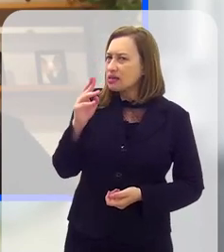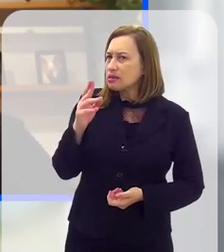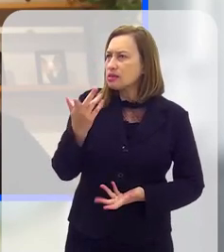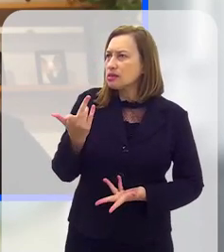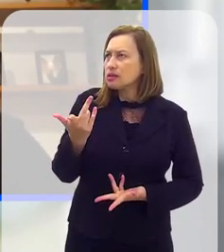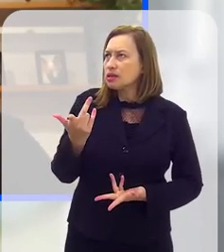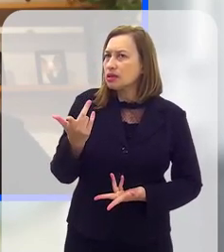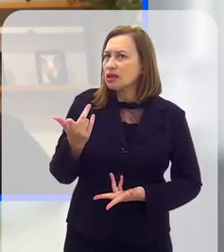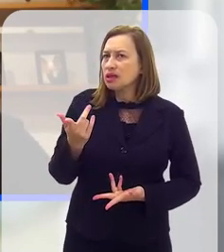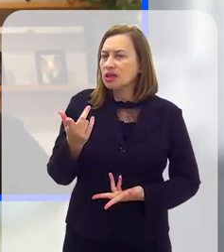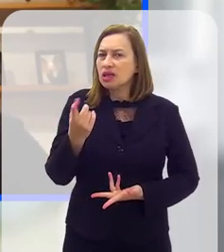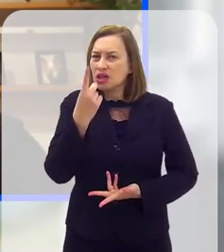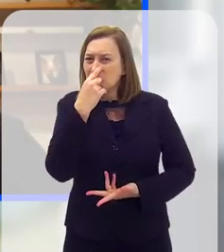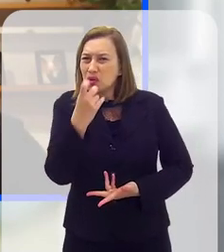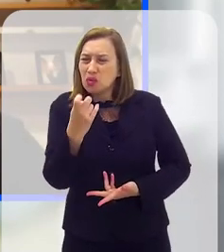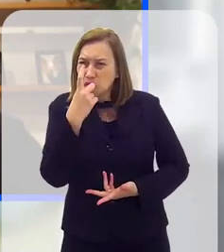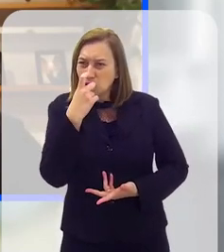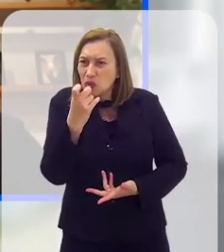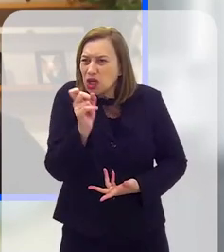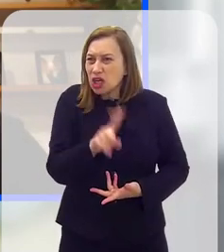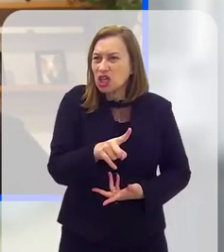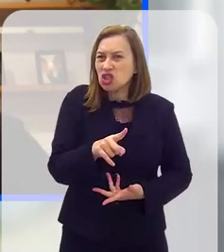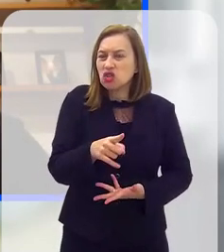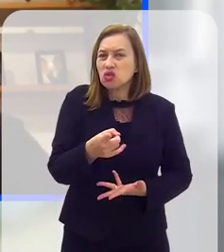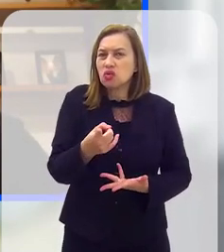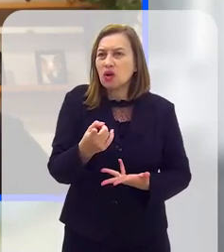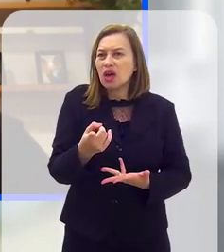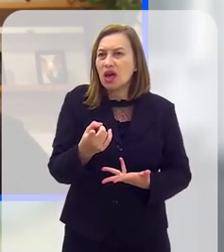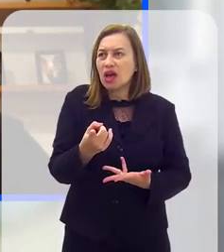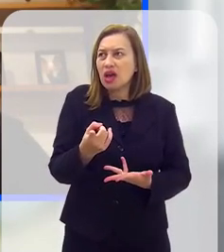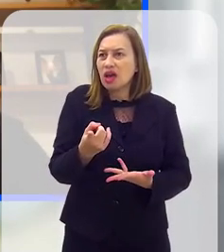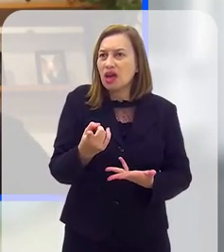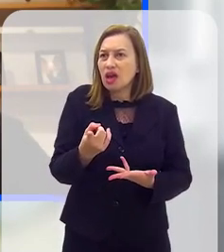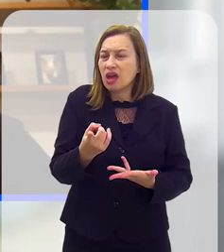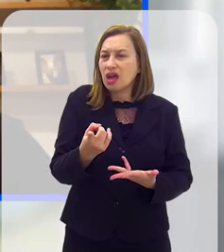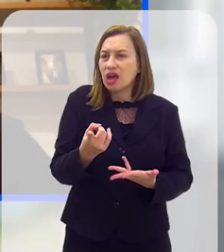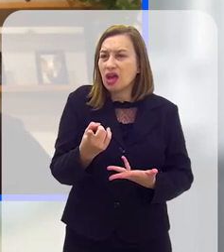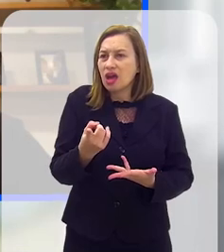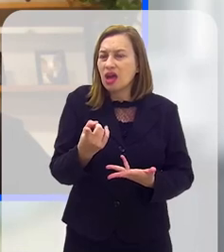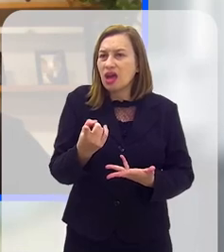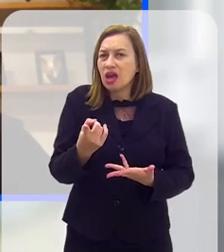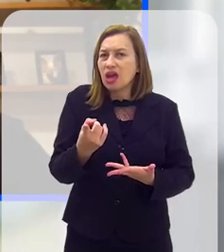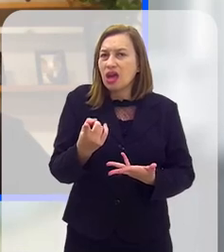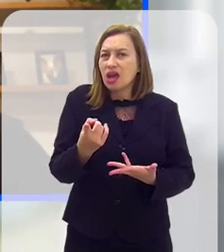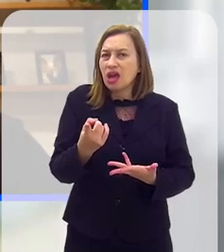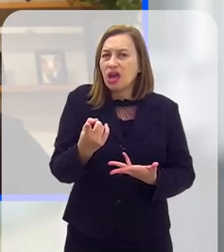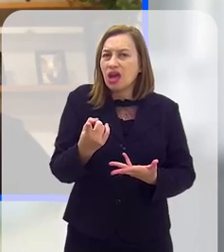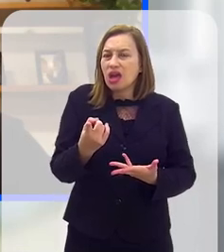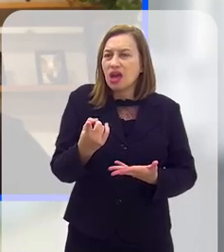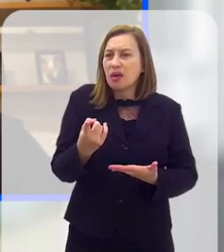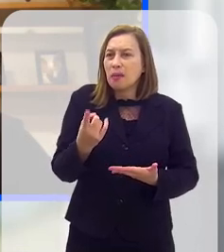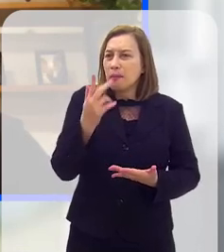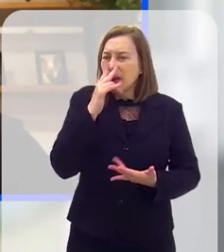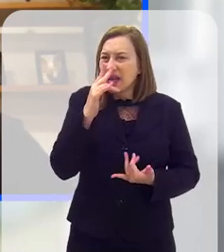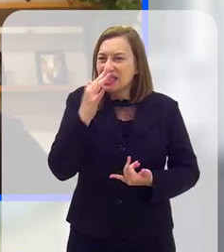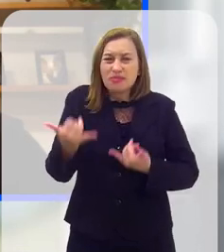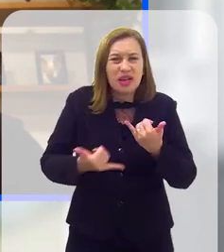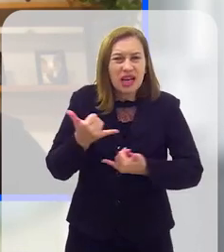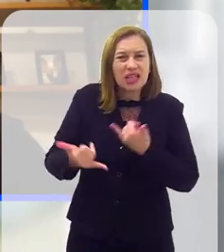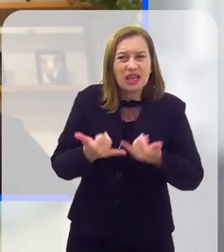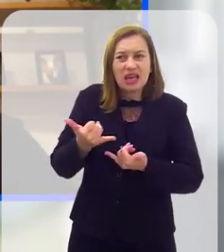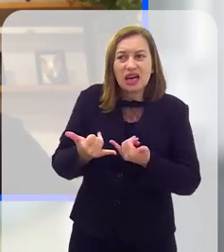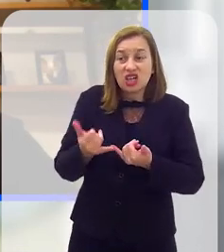que estamos, assim, lidando com o lixo como se fosse um bumerangue, né? Quando a gente lança no mar, ele acaba